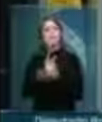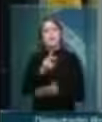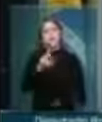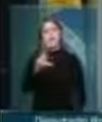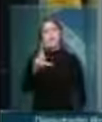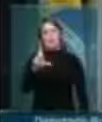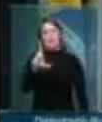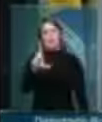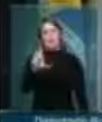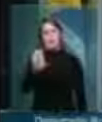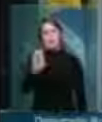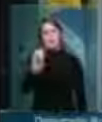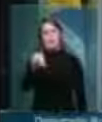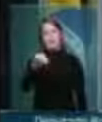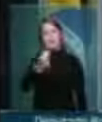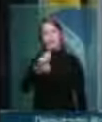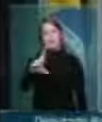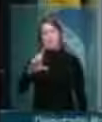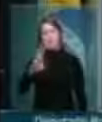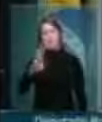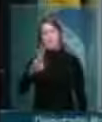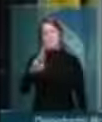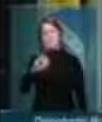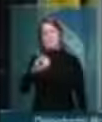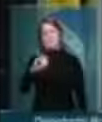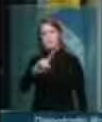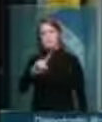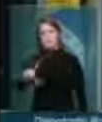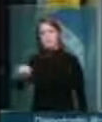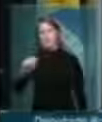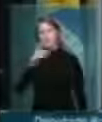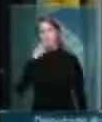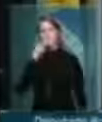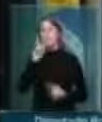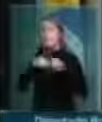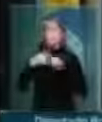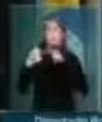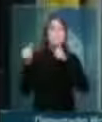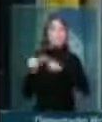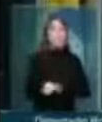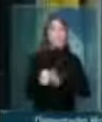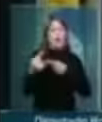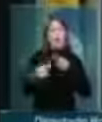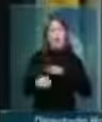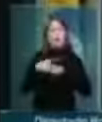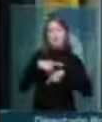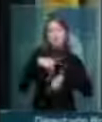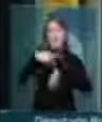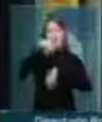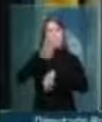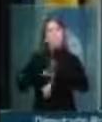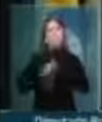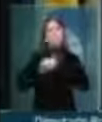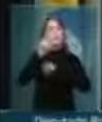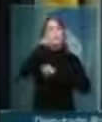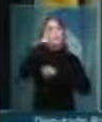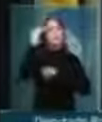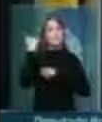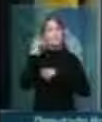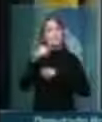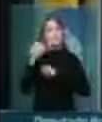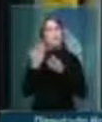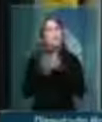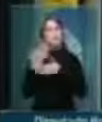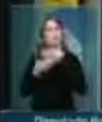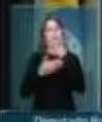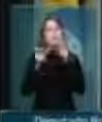Brizola, que classificou um desses atos como o maior crime de lesa pátria da história brasileira, que foi o processo